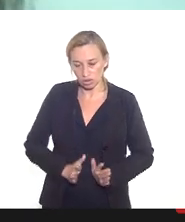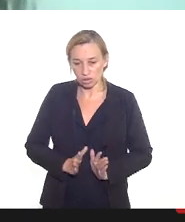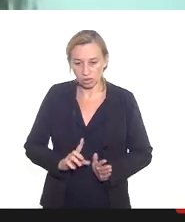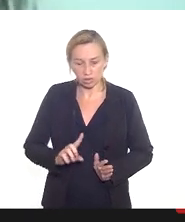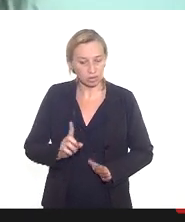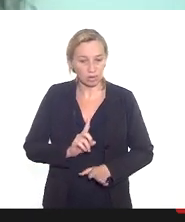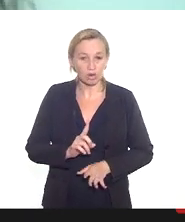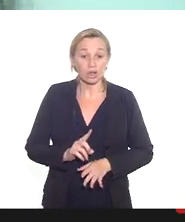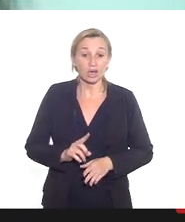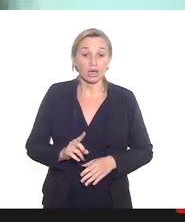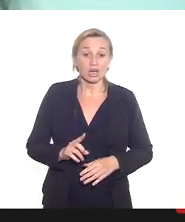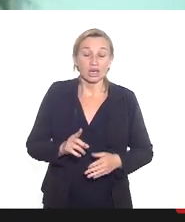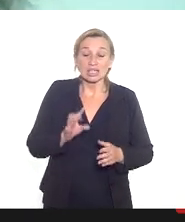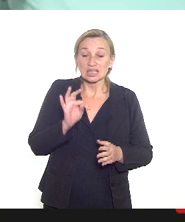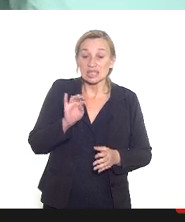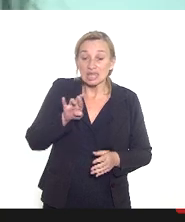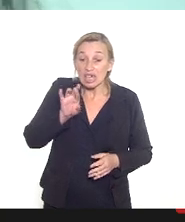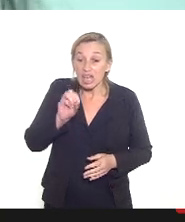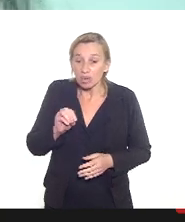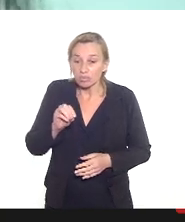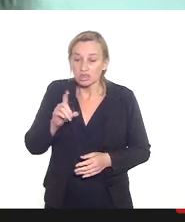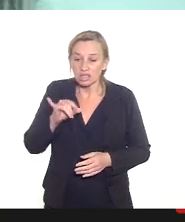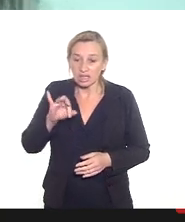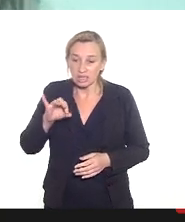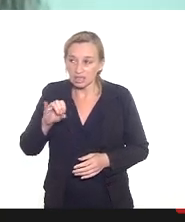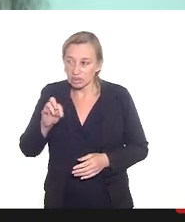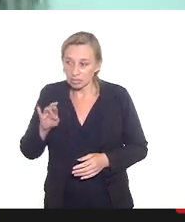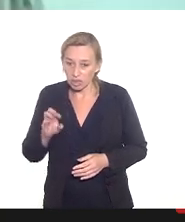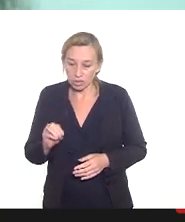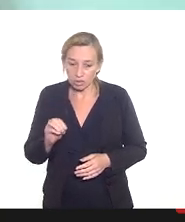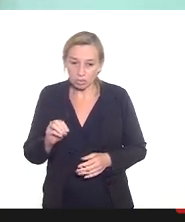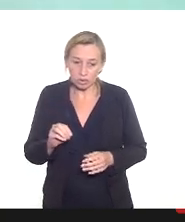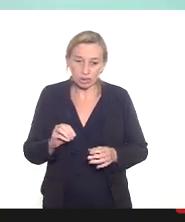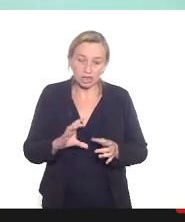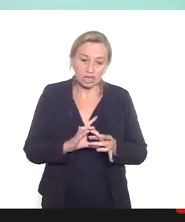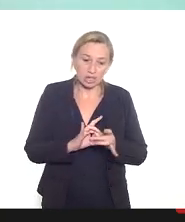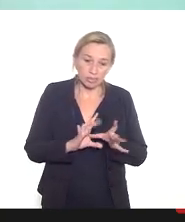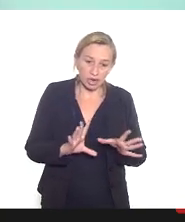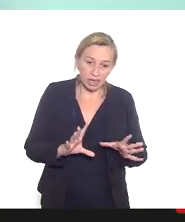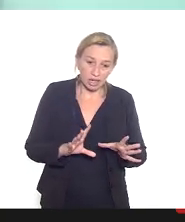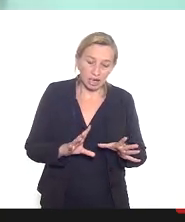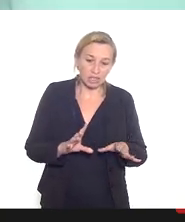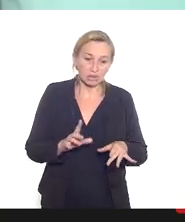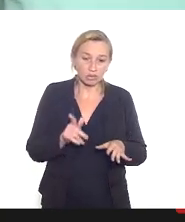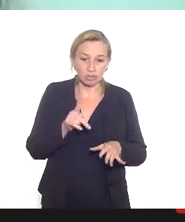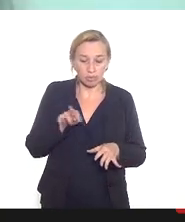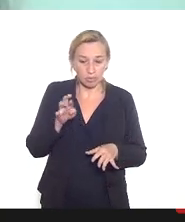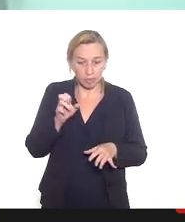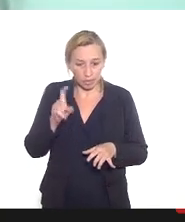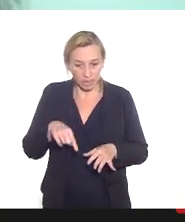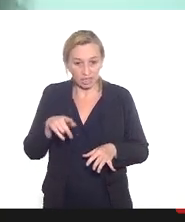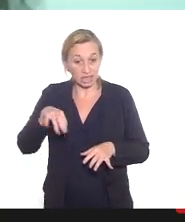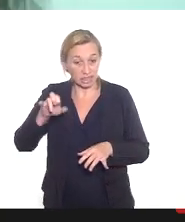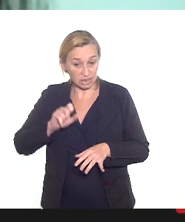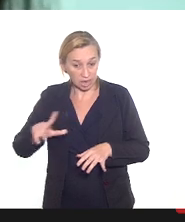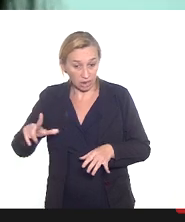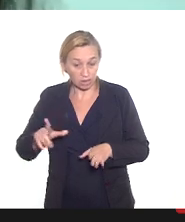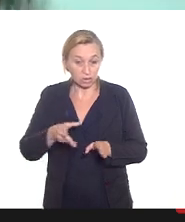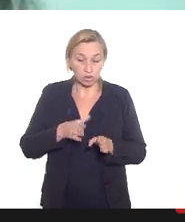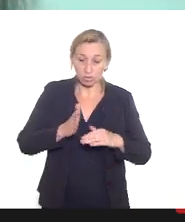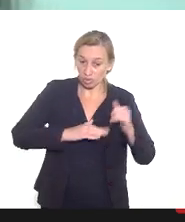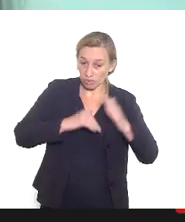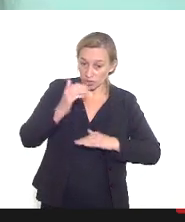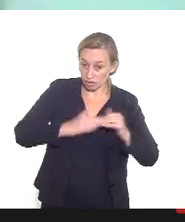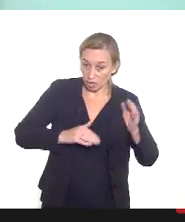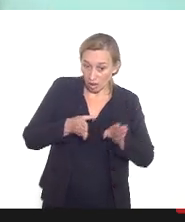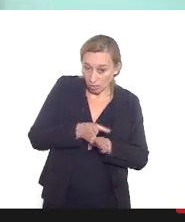esse termo de esclarecimento ele é disponibilizado durante a assistência pré-natal caso esse profissional oriente antes